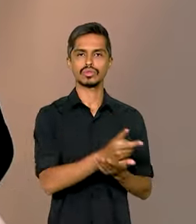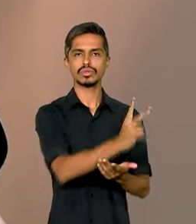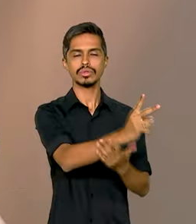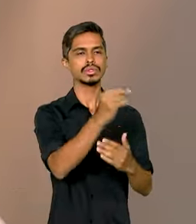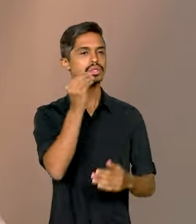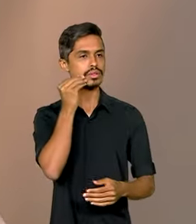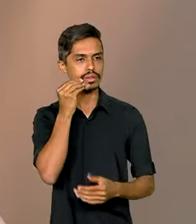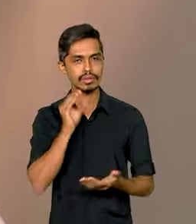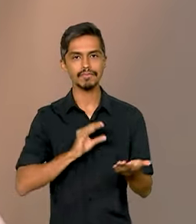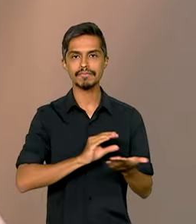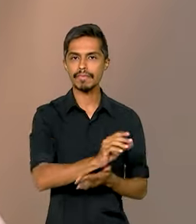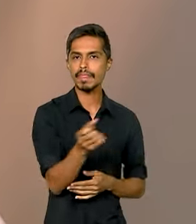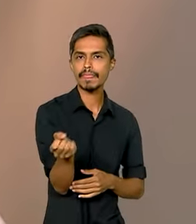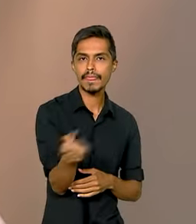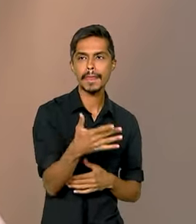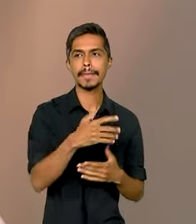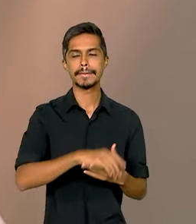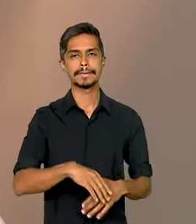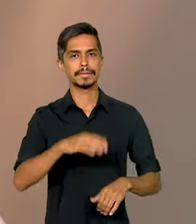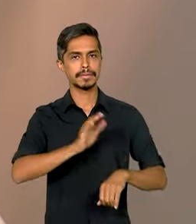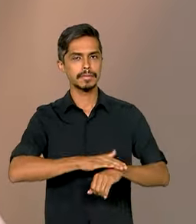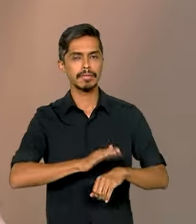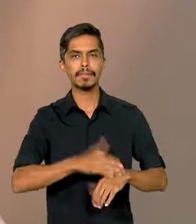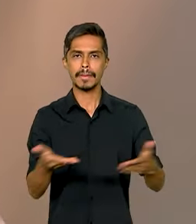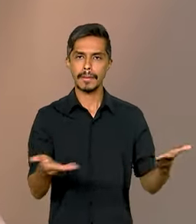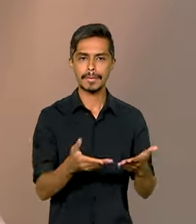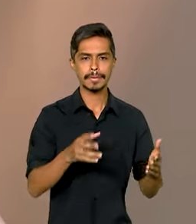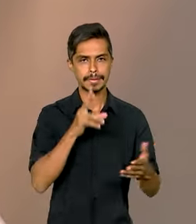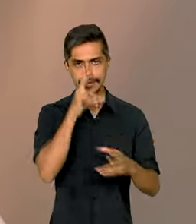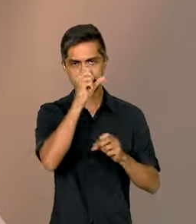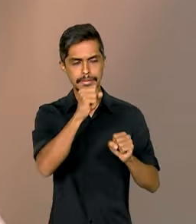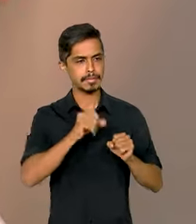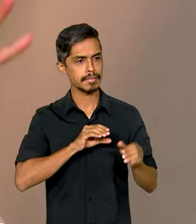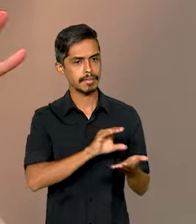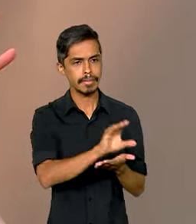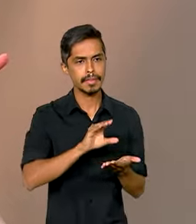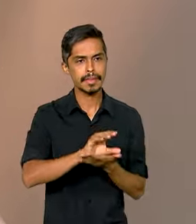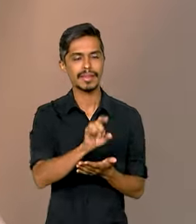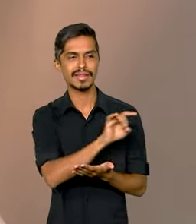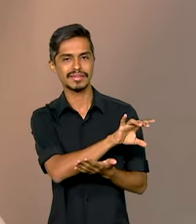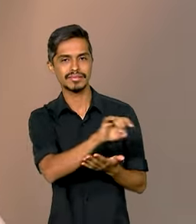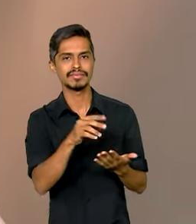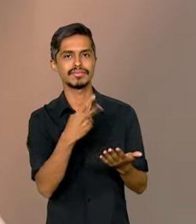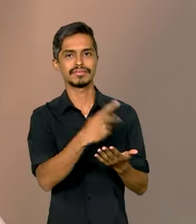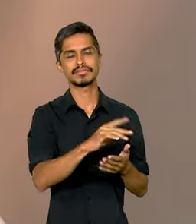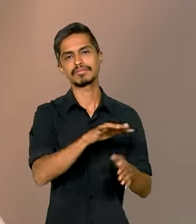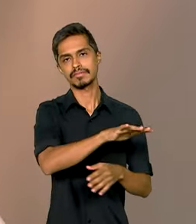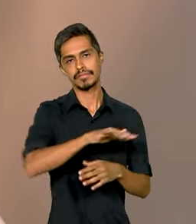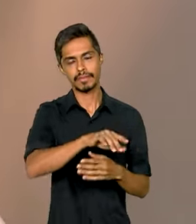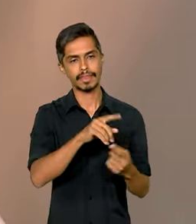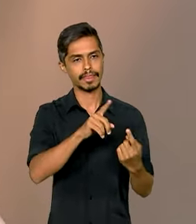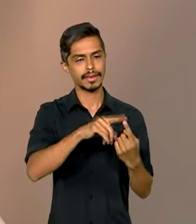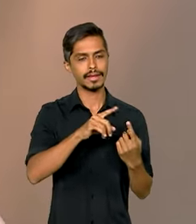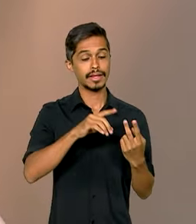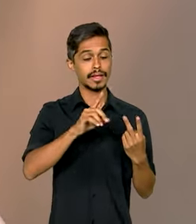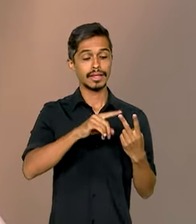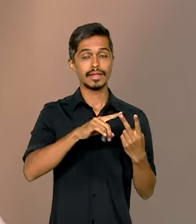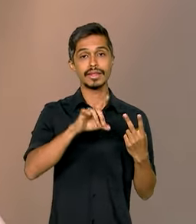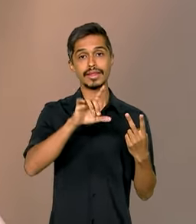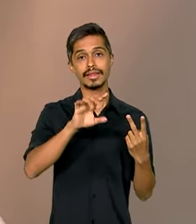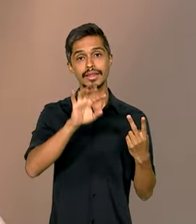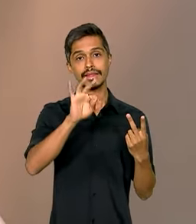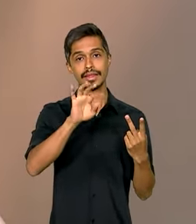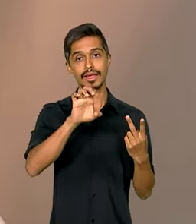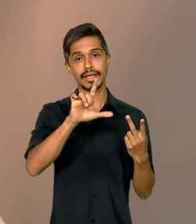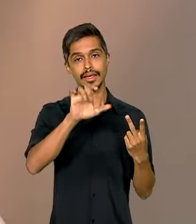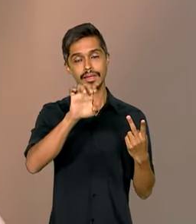investimentos, um novo momento de fortalecimento dessas empresas, cada uma na sua área. Telebrás, uma empresa para poder a